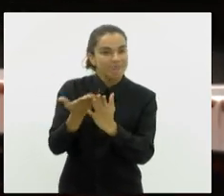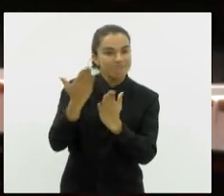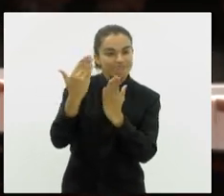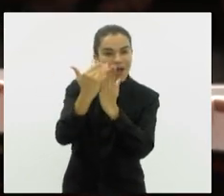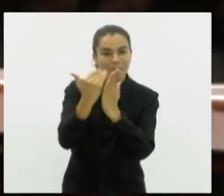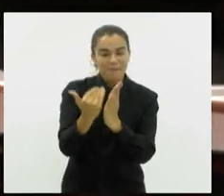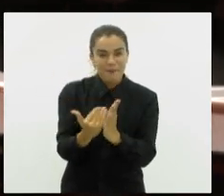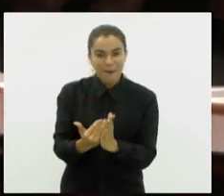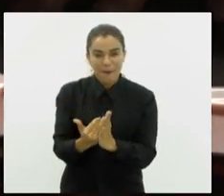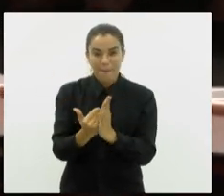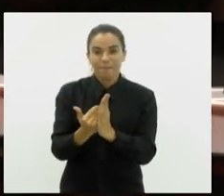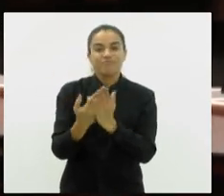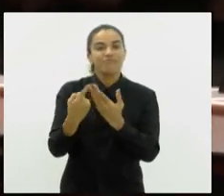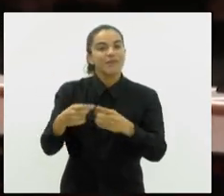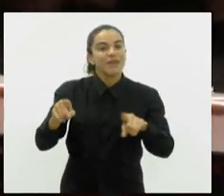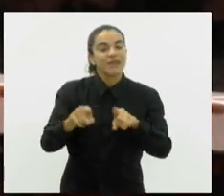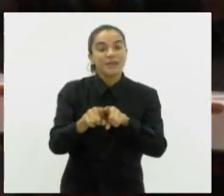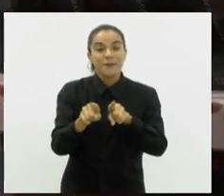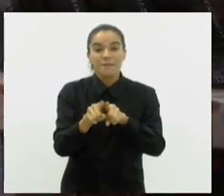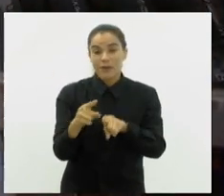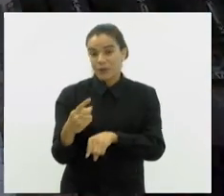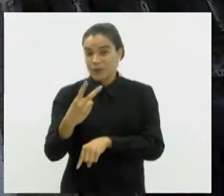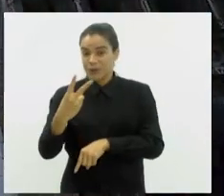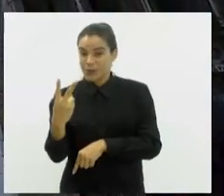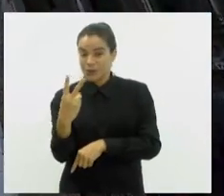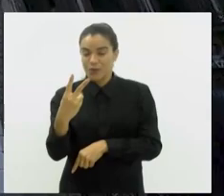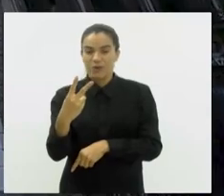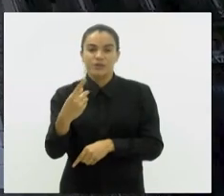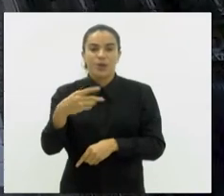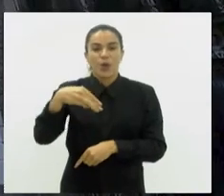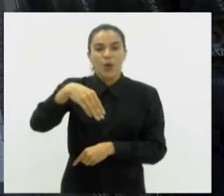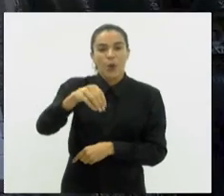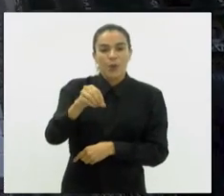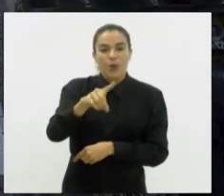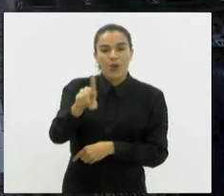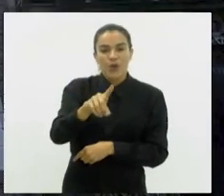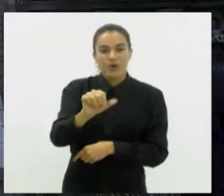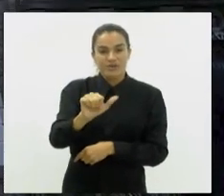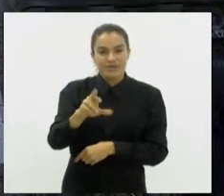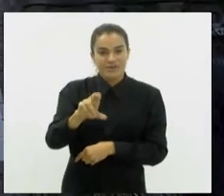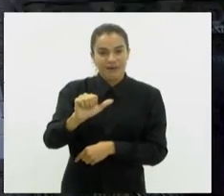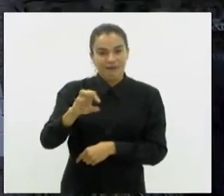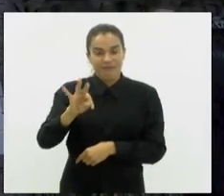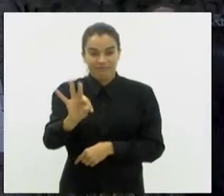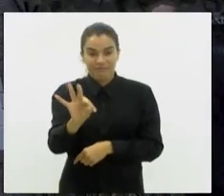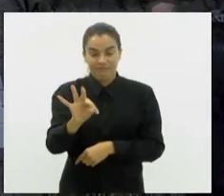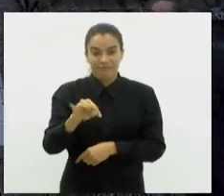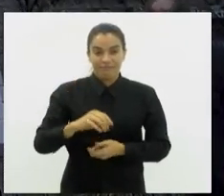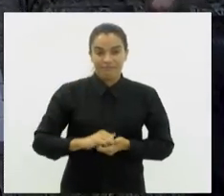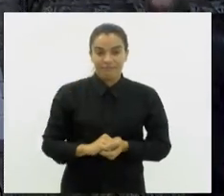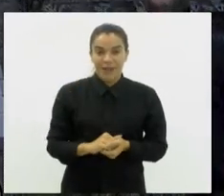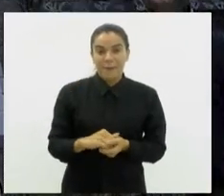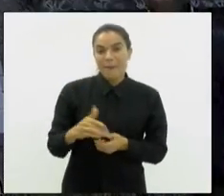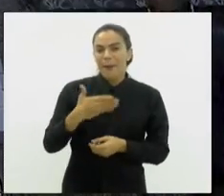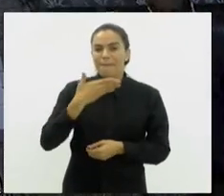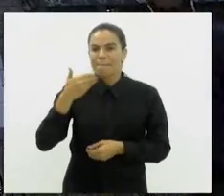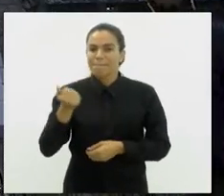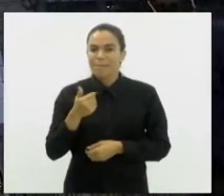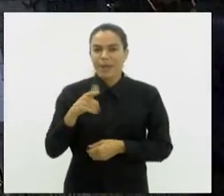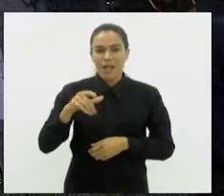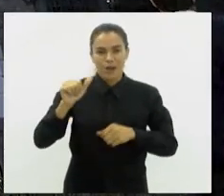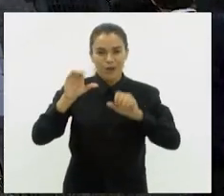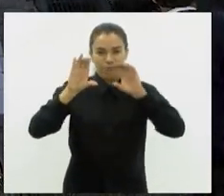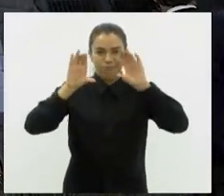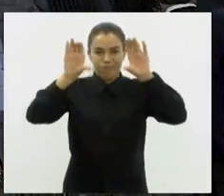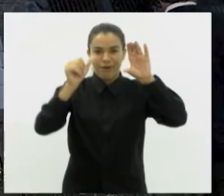O programa do concerto vai trazer ainda duas obras de Mozart. A sala Cecília Meirelles entrou em obras em janeiro, para melhorias do sistema de ar